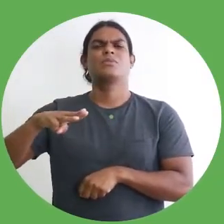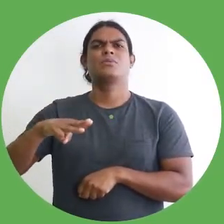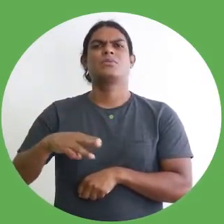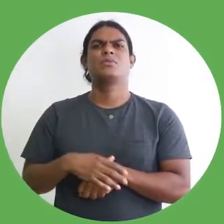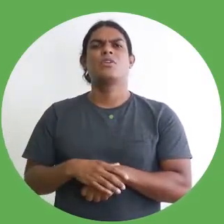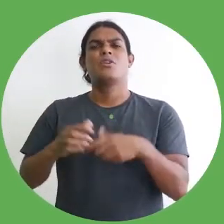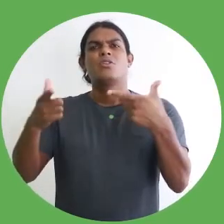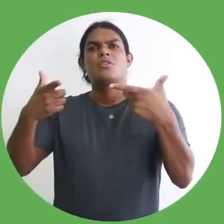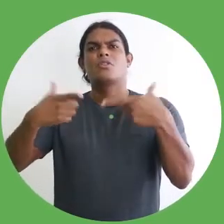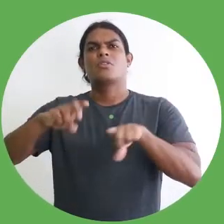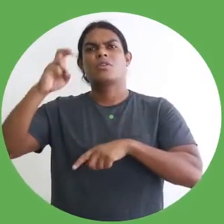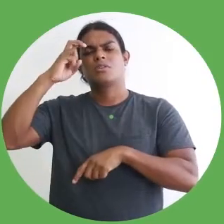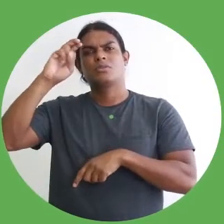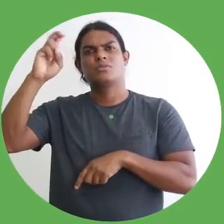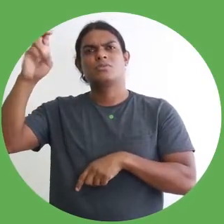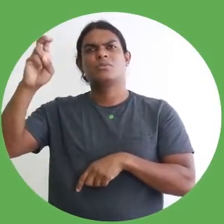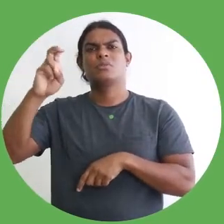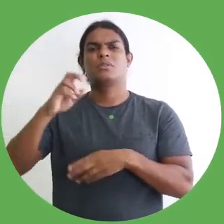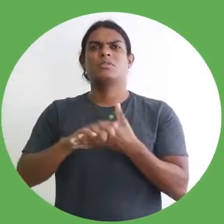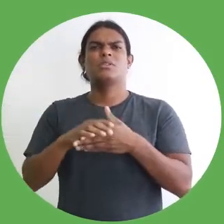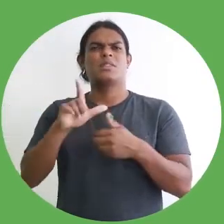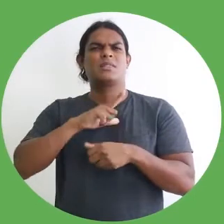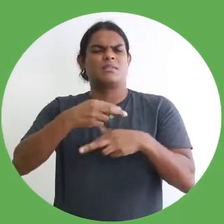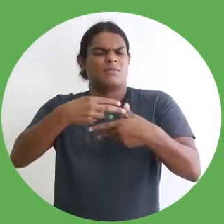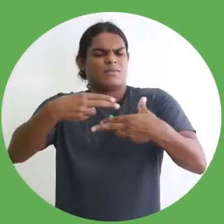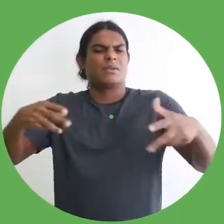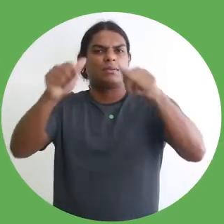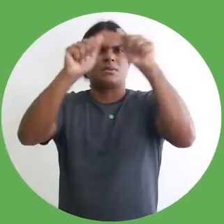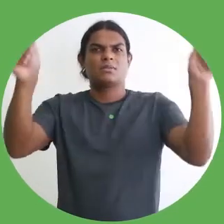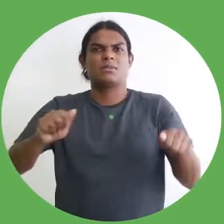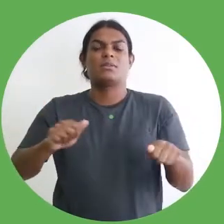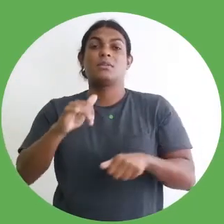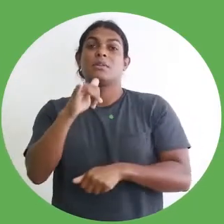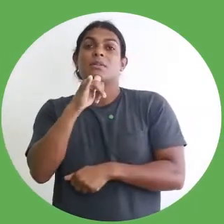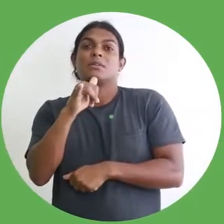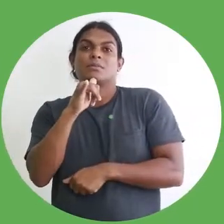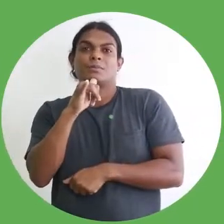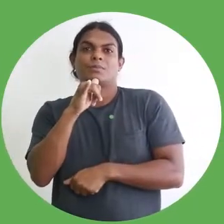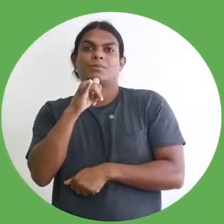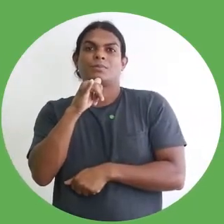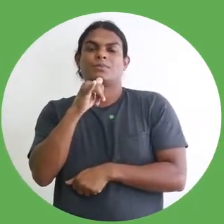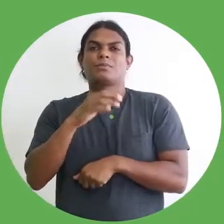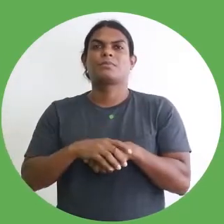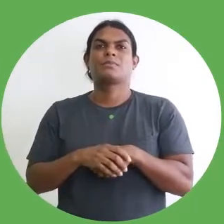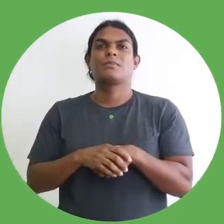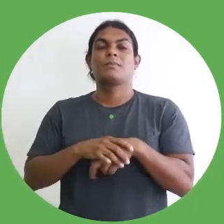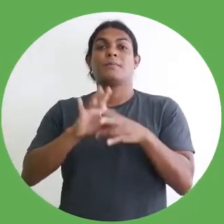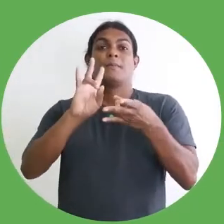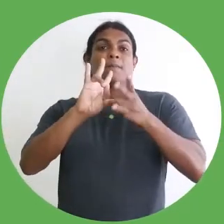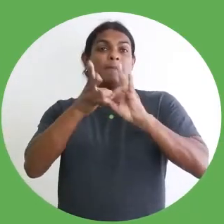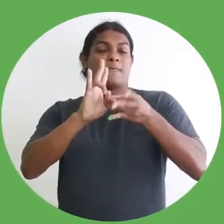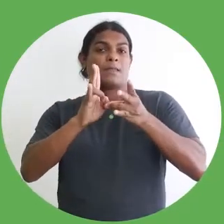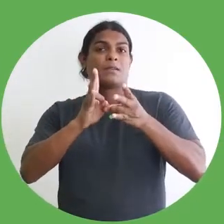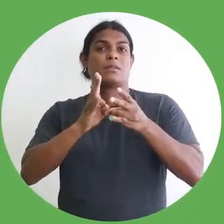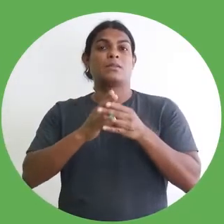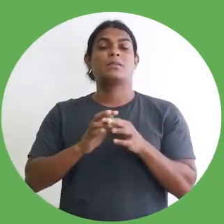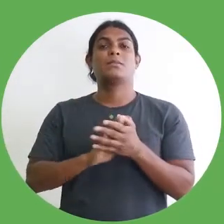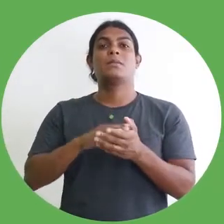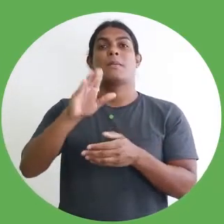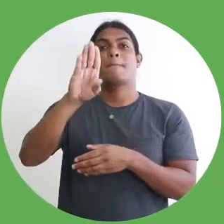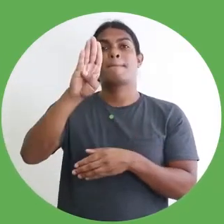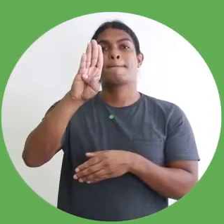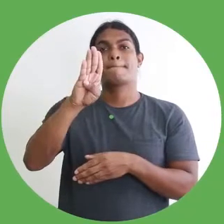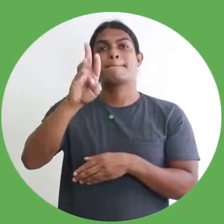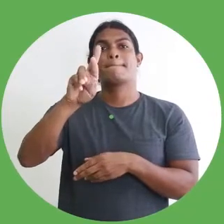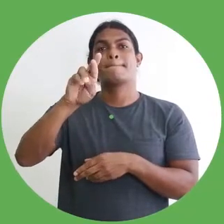instituições que provém de ações artísticas. Por exemplo, a oficina cerâmica de Francisco Brenan, como vocês